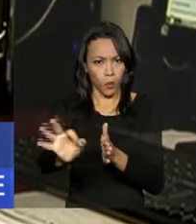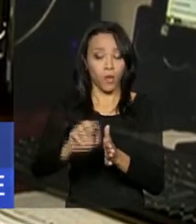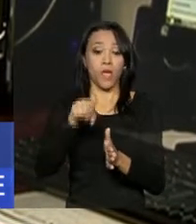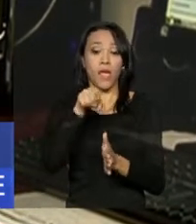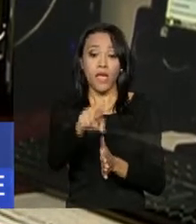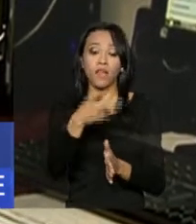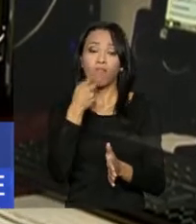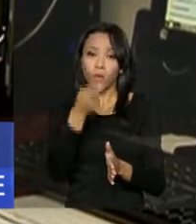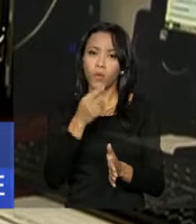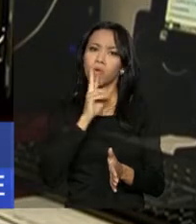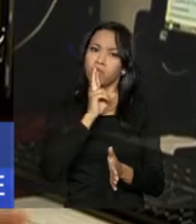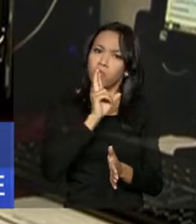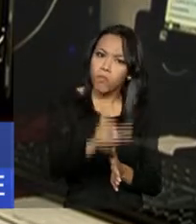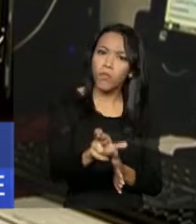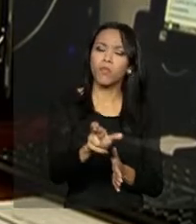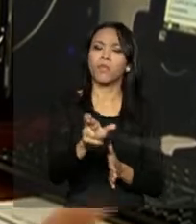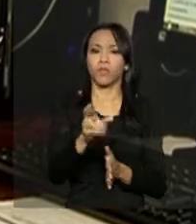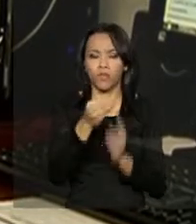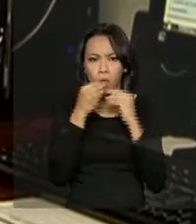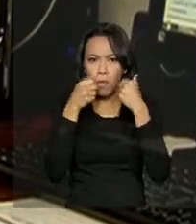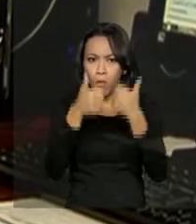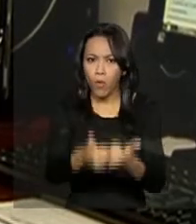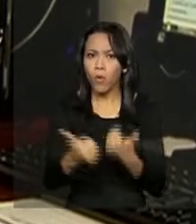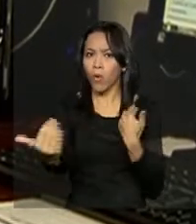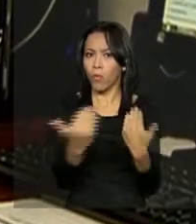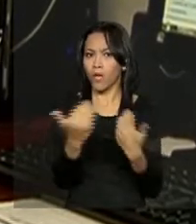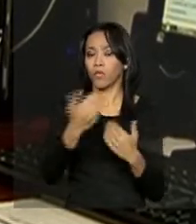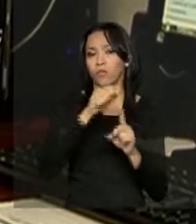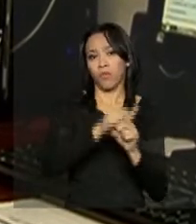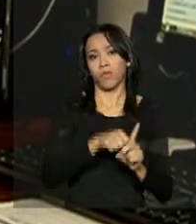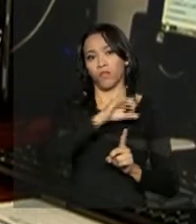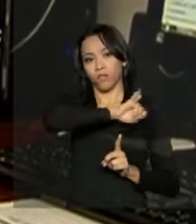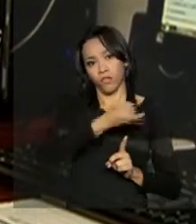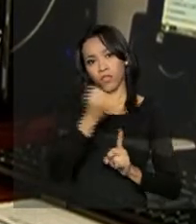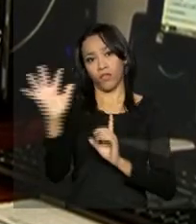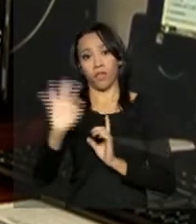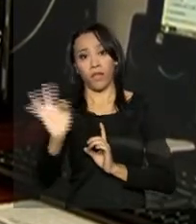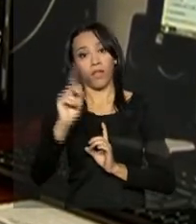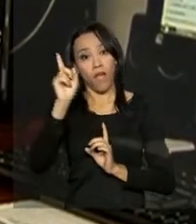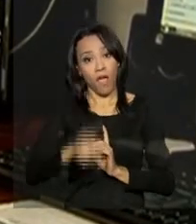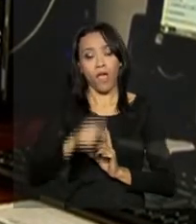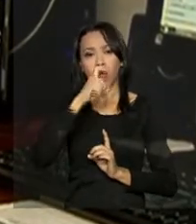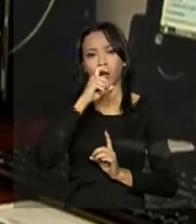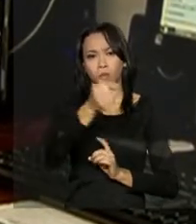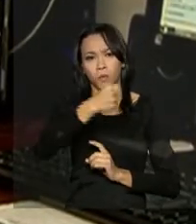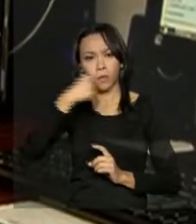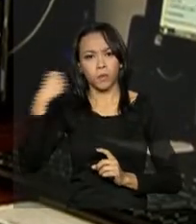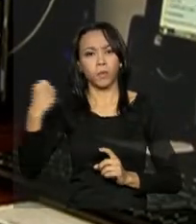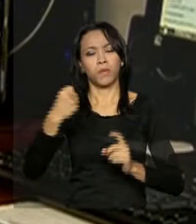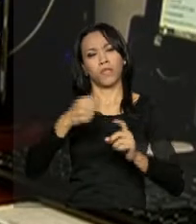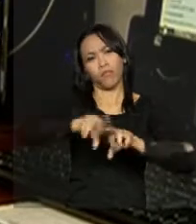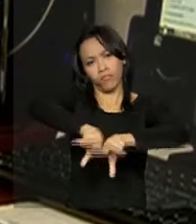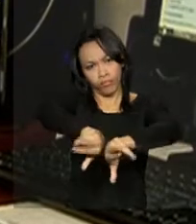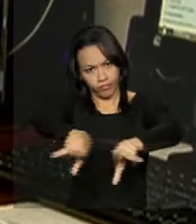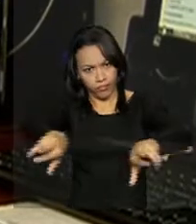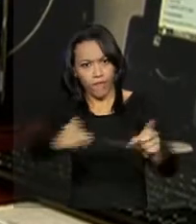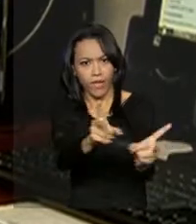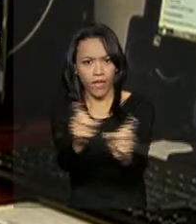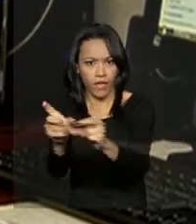nesse resultado positivo na margem de fevereiro contra janeiro foram móveis e eletrodomésticos com crescimento de 5%